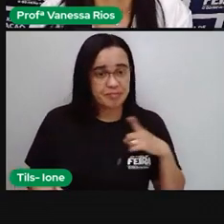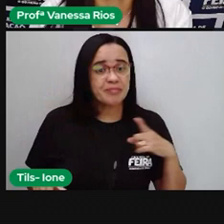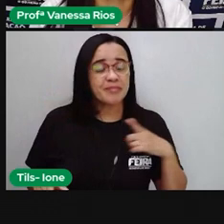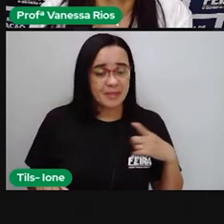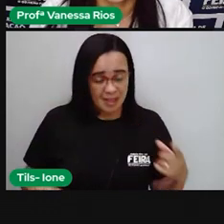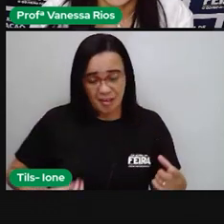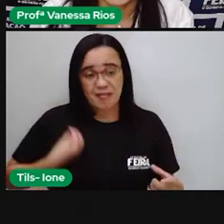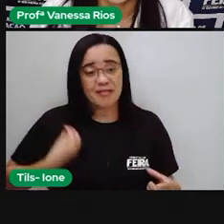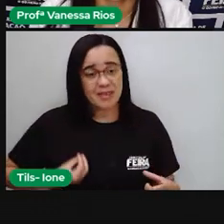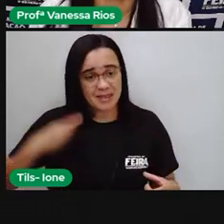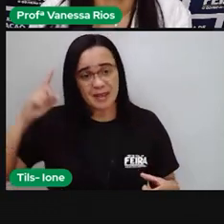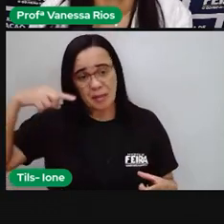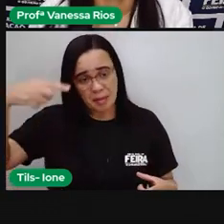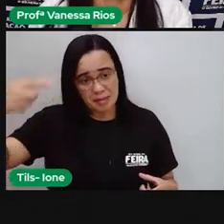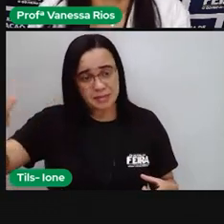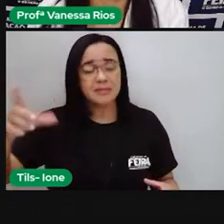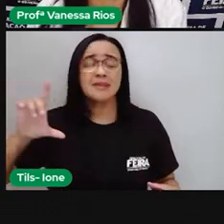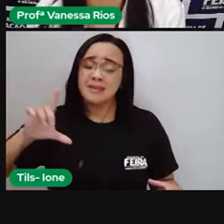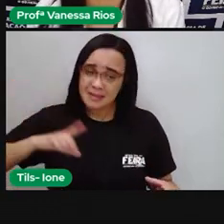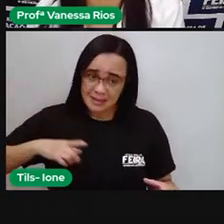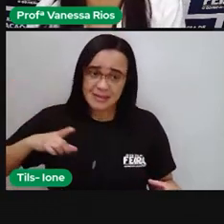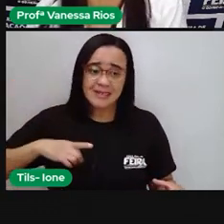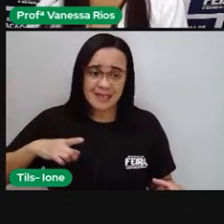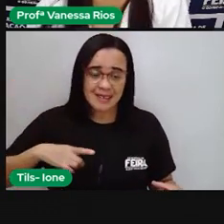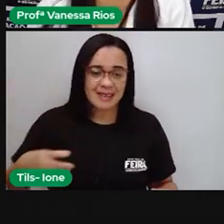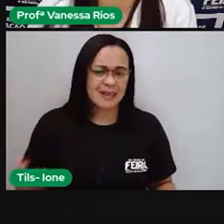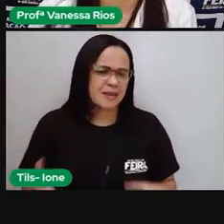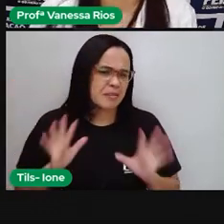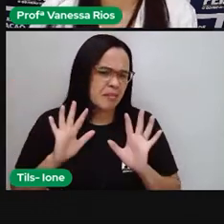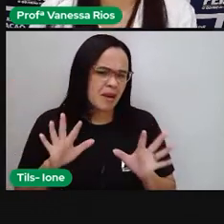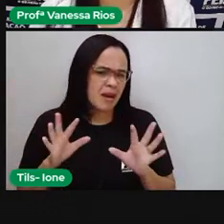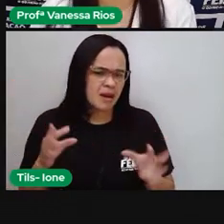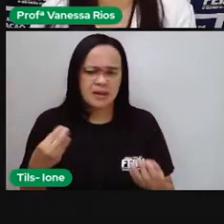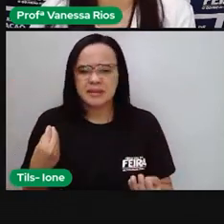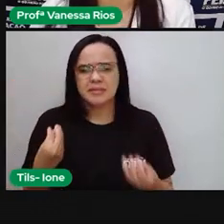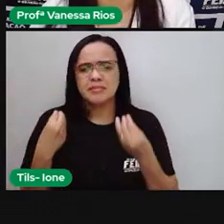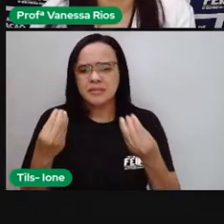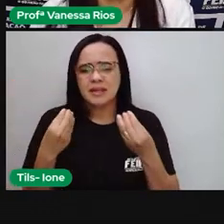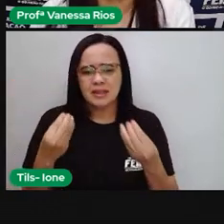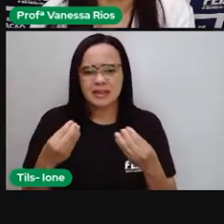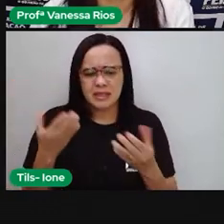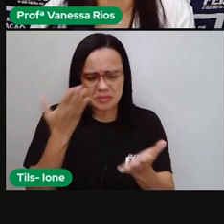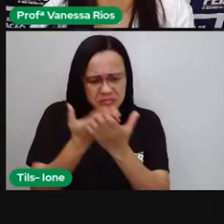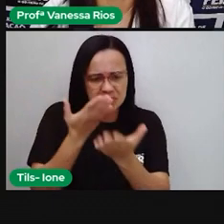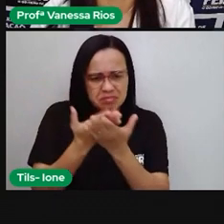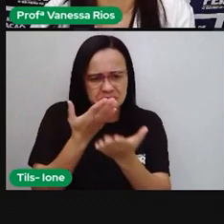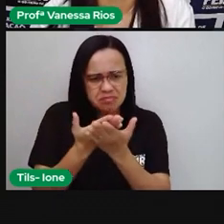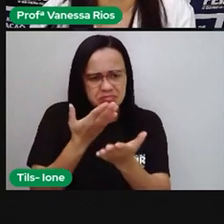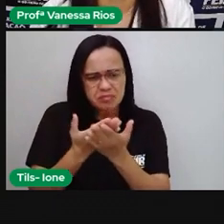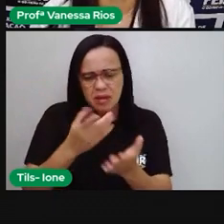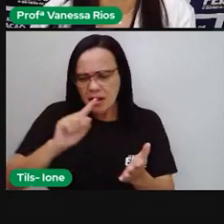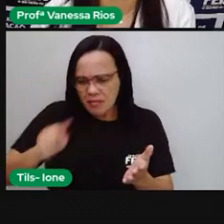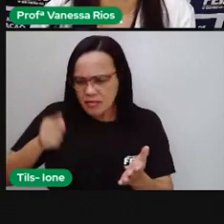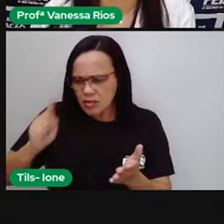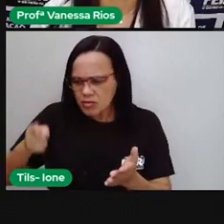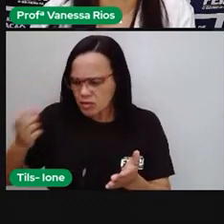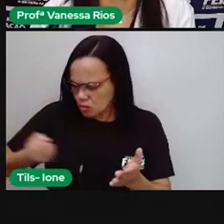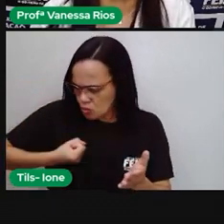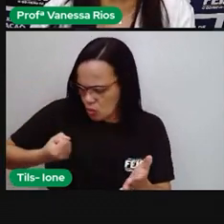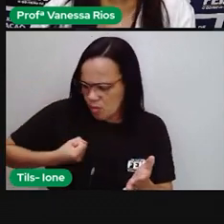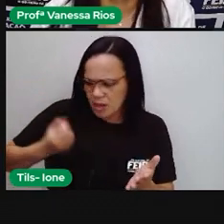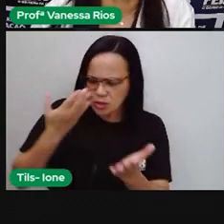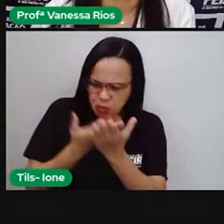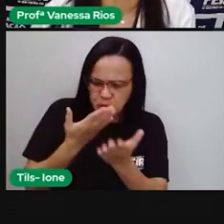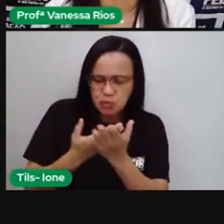de diversas formas, não é? O que que a gente precisa, então, estudar os números com essa vírgula decinal? Porque eles fazem